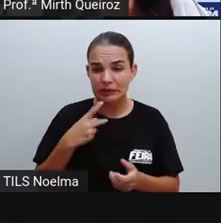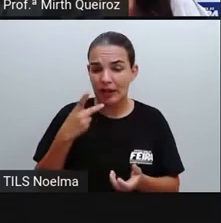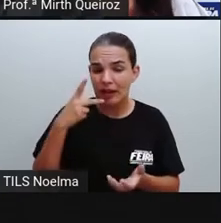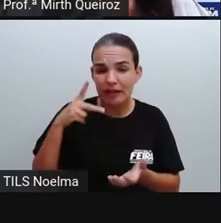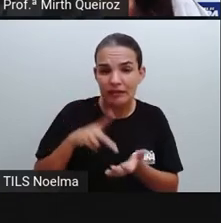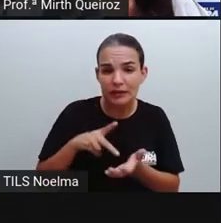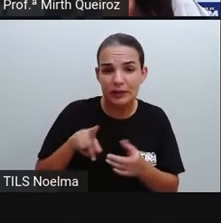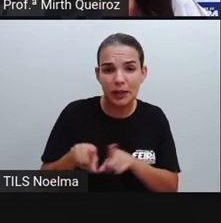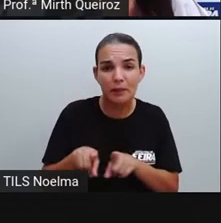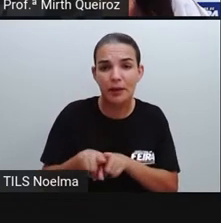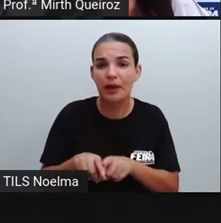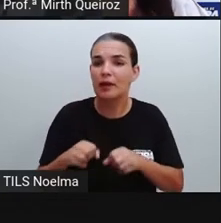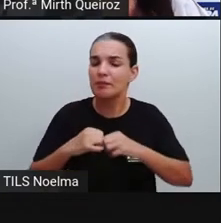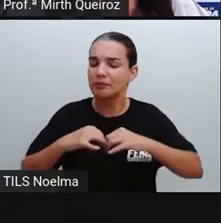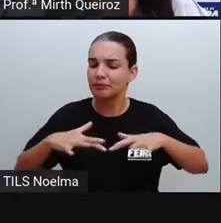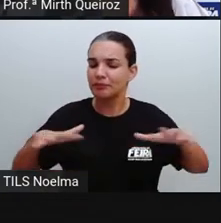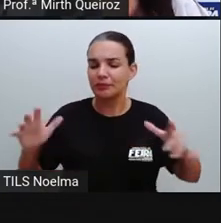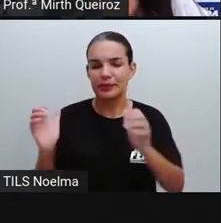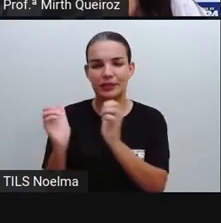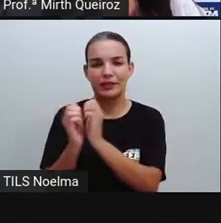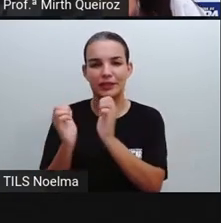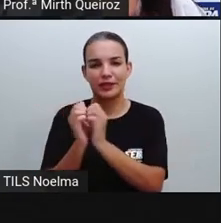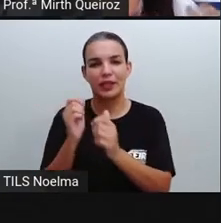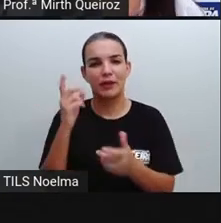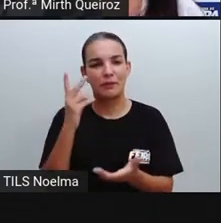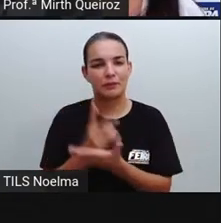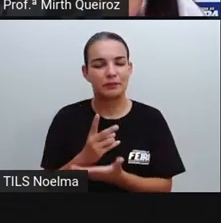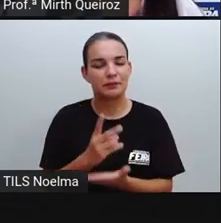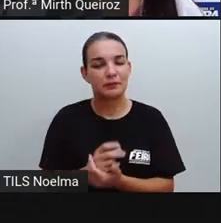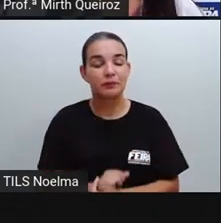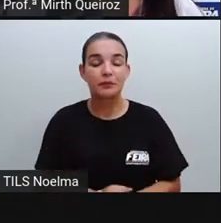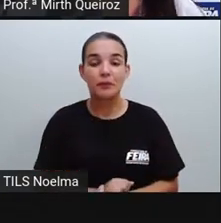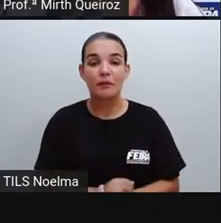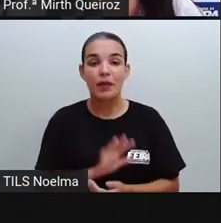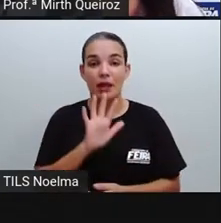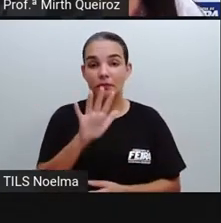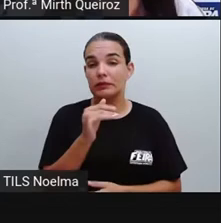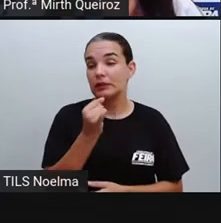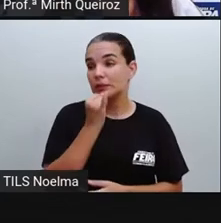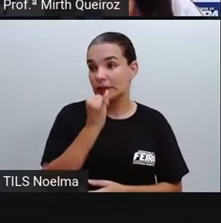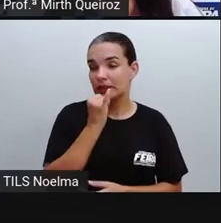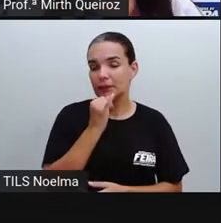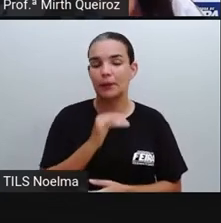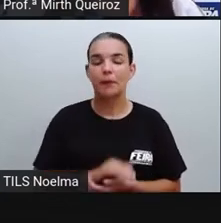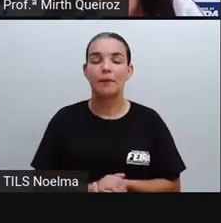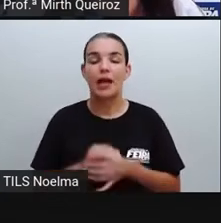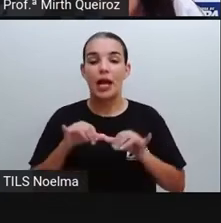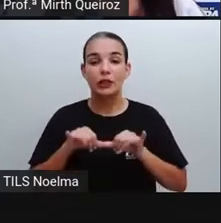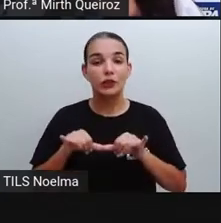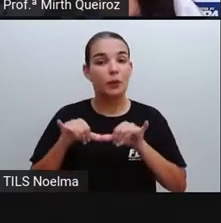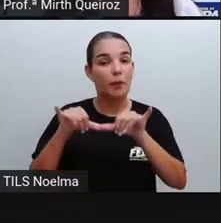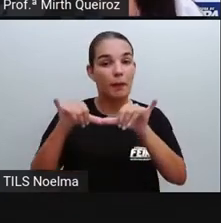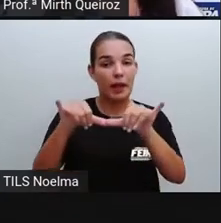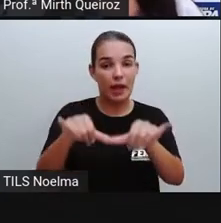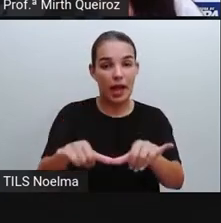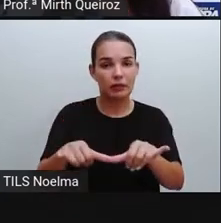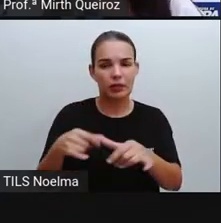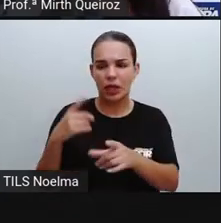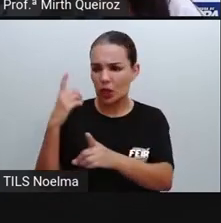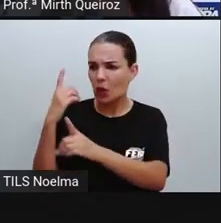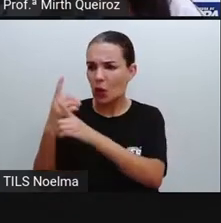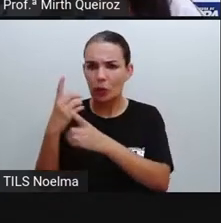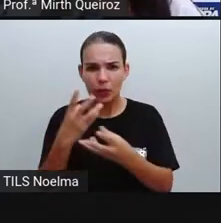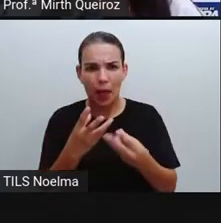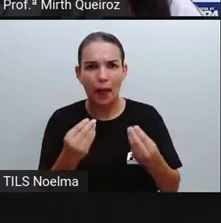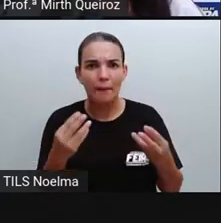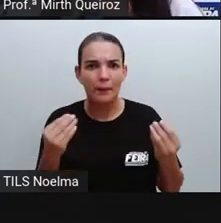gêneros possíveis. No supermercado, por exemplo, quando a gente vai em um supermercado, a gente encontra vários tipos